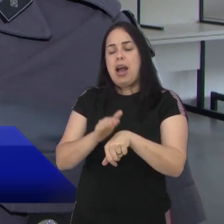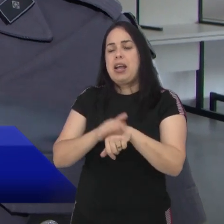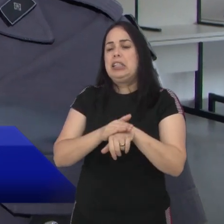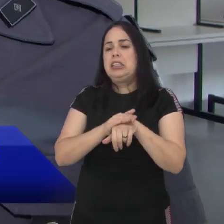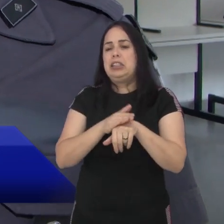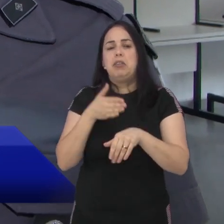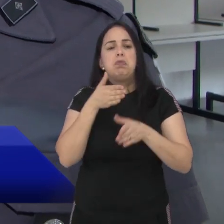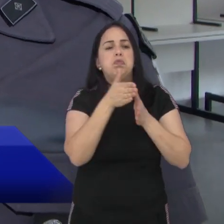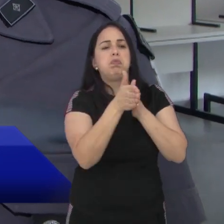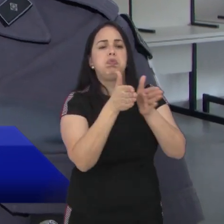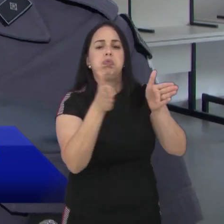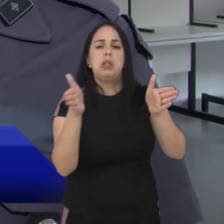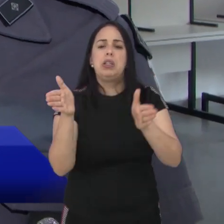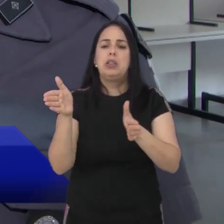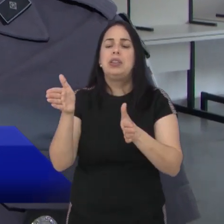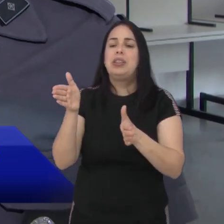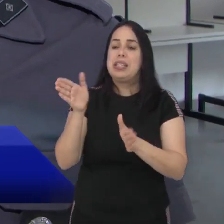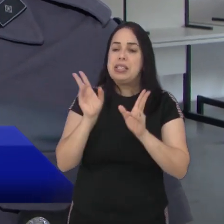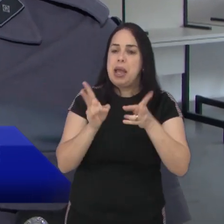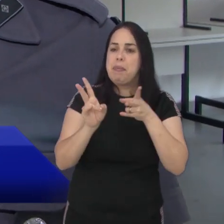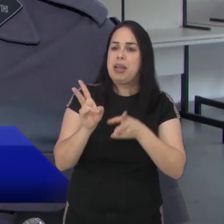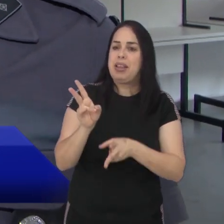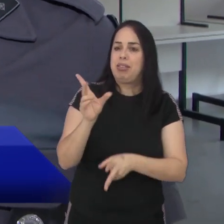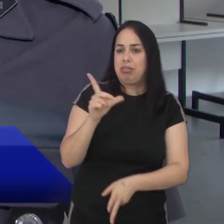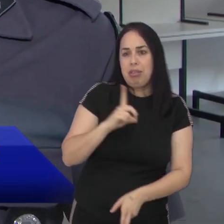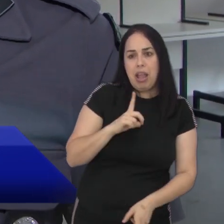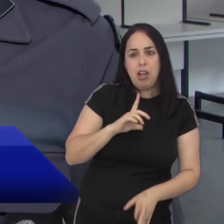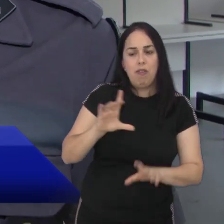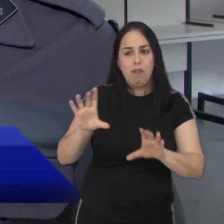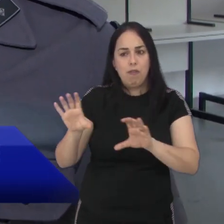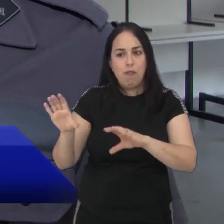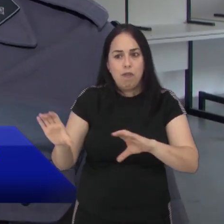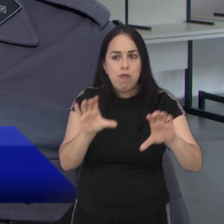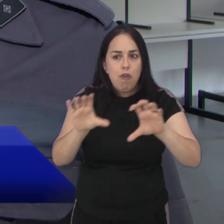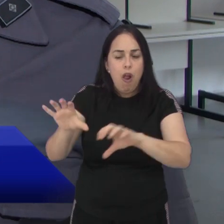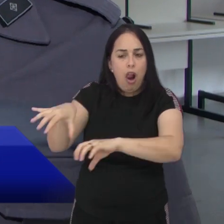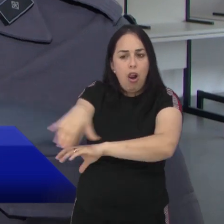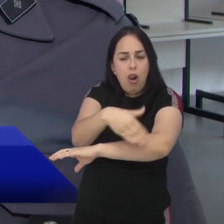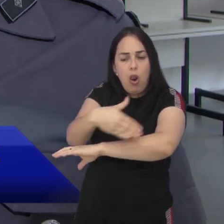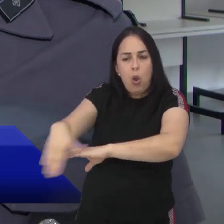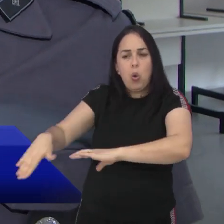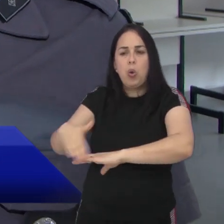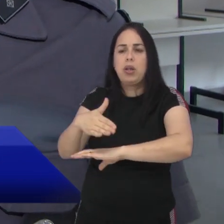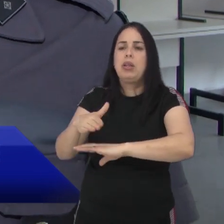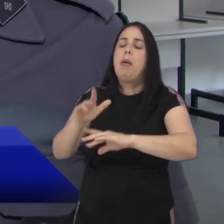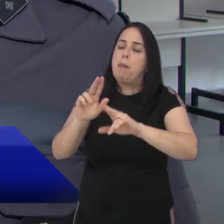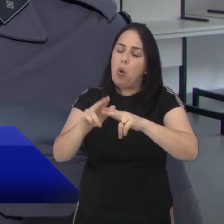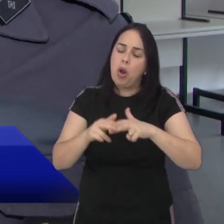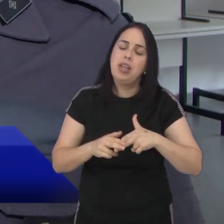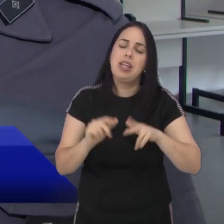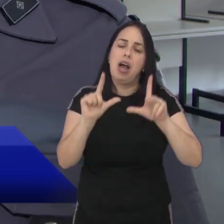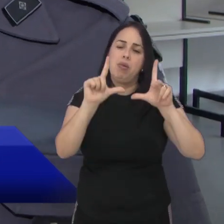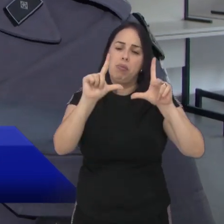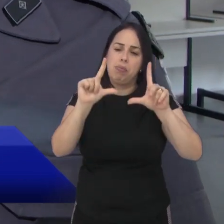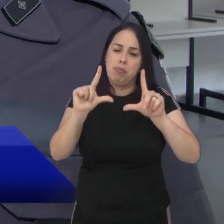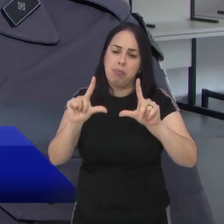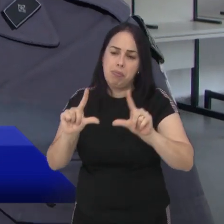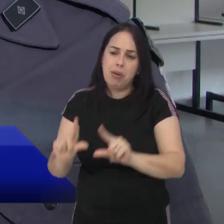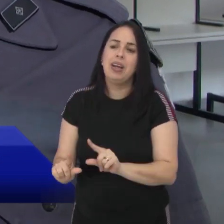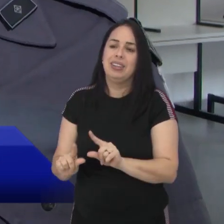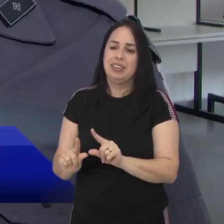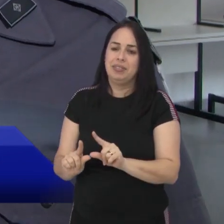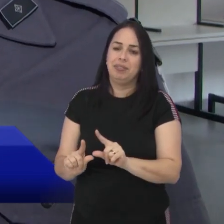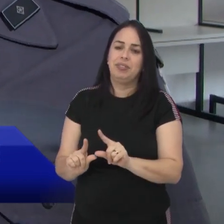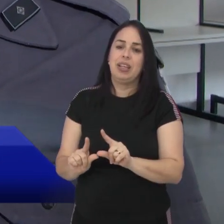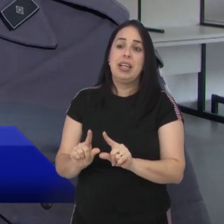corriqueiramente nos dias que há maior incidência de fluxo. Isso resultou realmente numa queda expressiva na